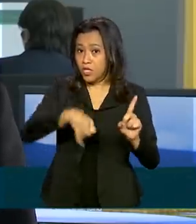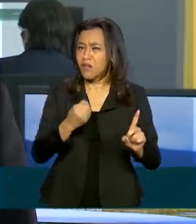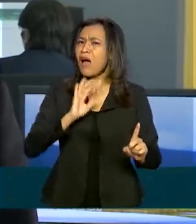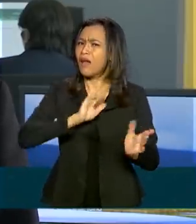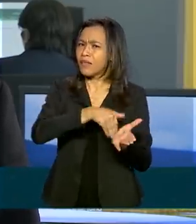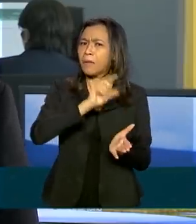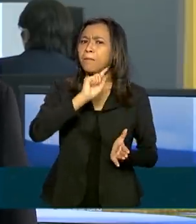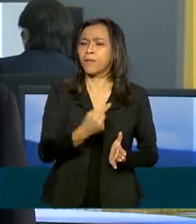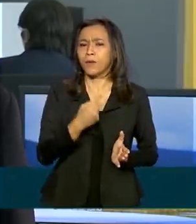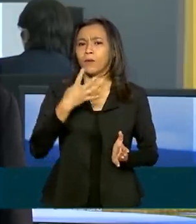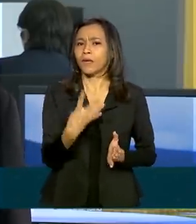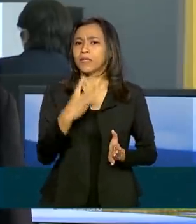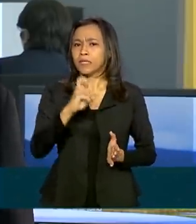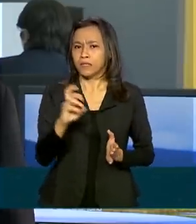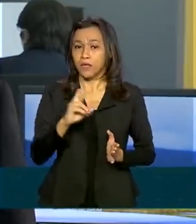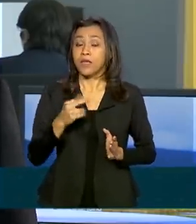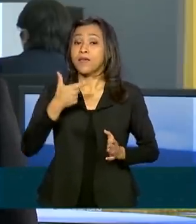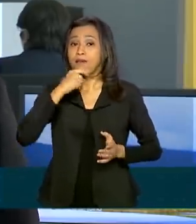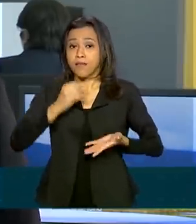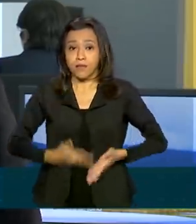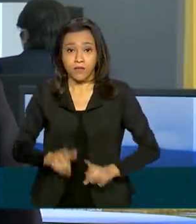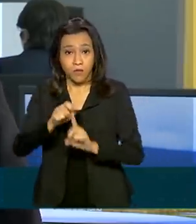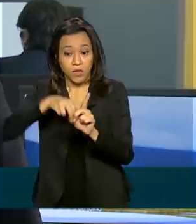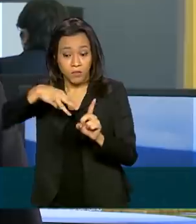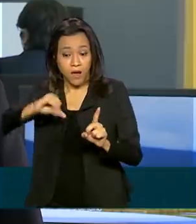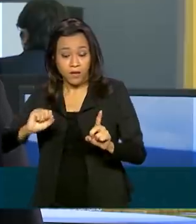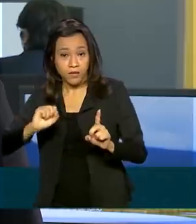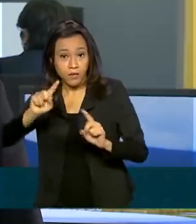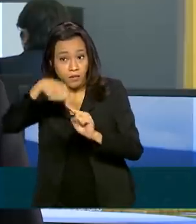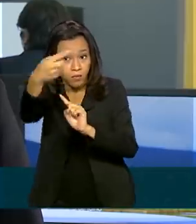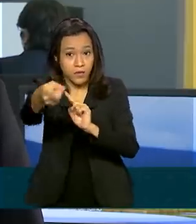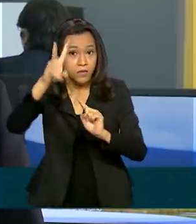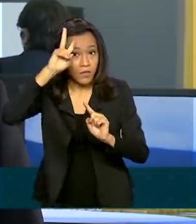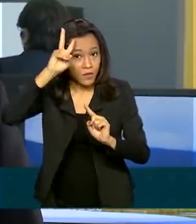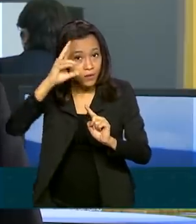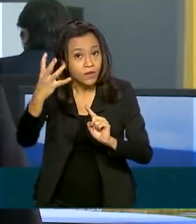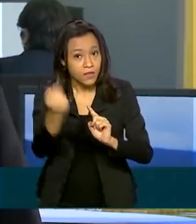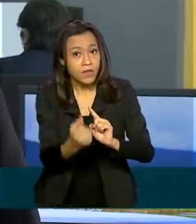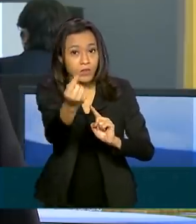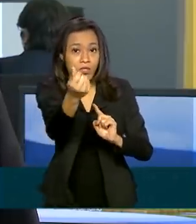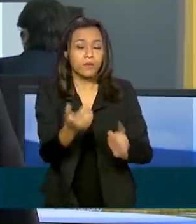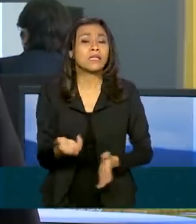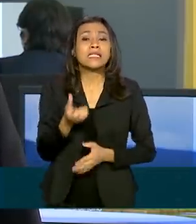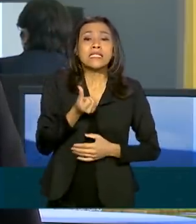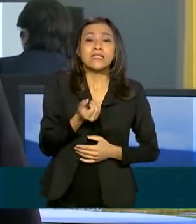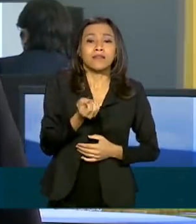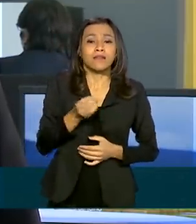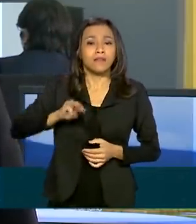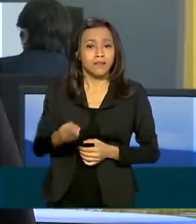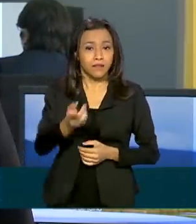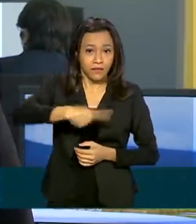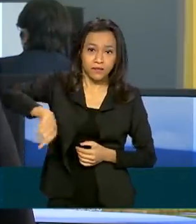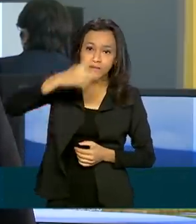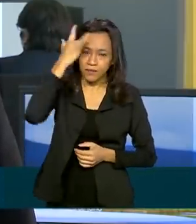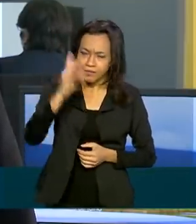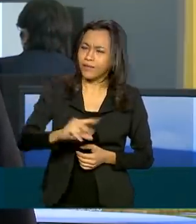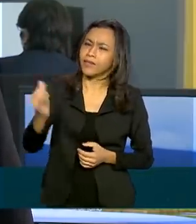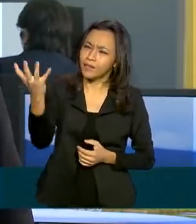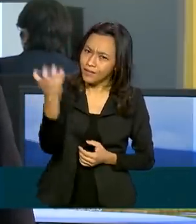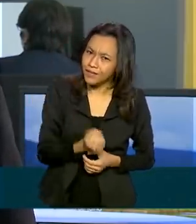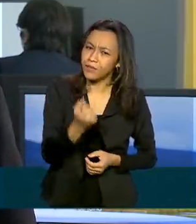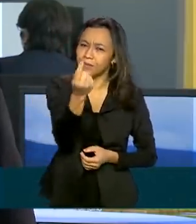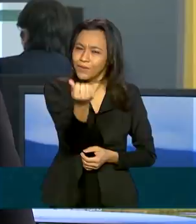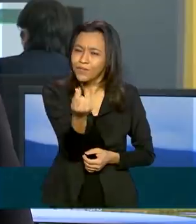,00. que nasceu em março e vai receber na próxima segunda. Cerca de 60 milhões de trabalhadores vão ser beneficiados pelo